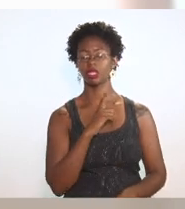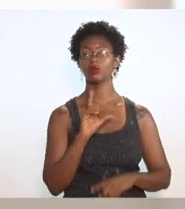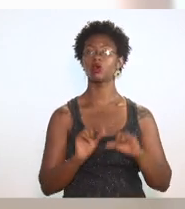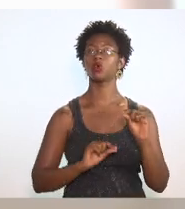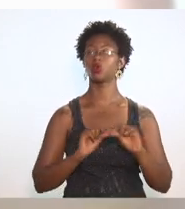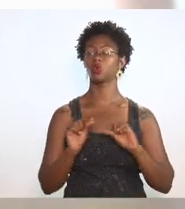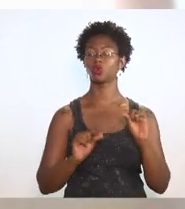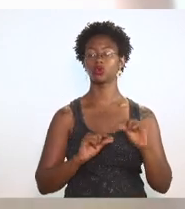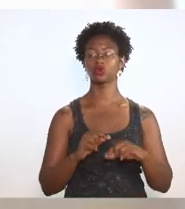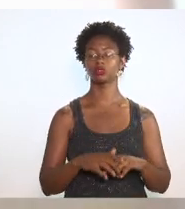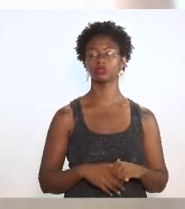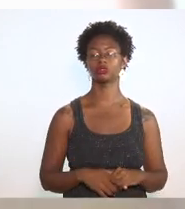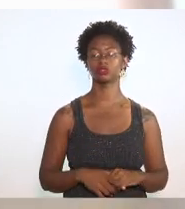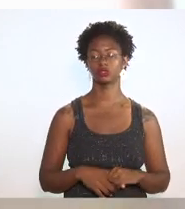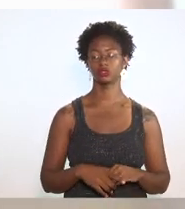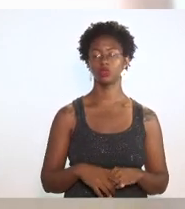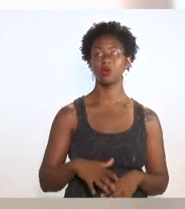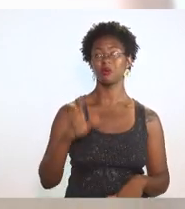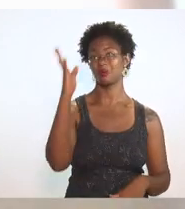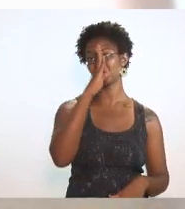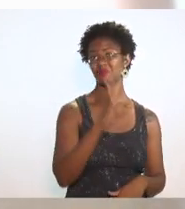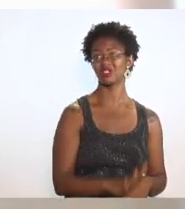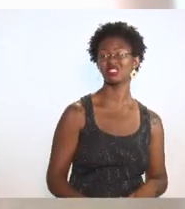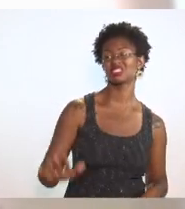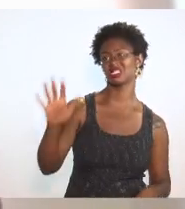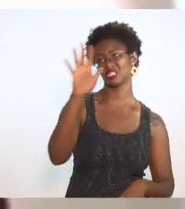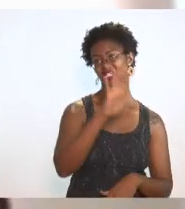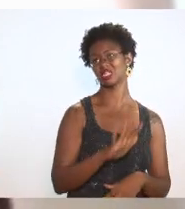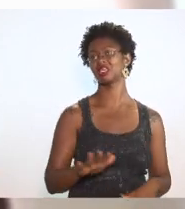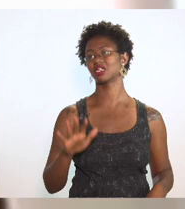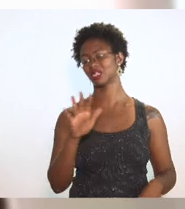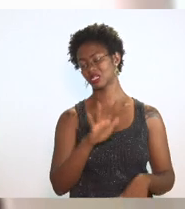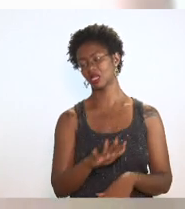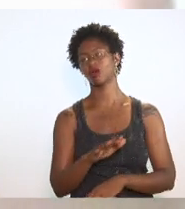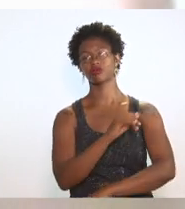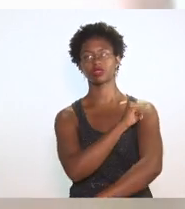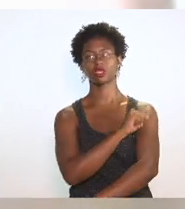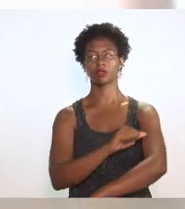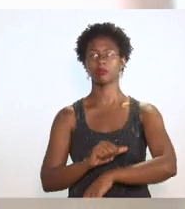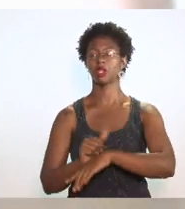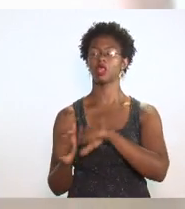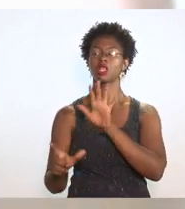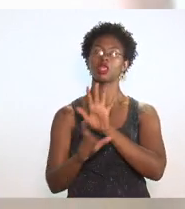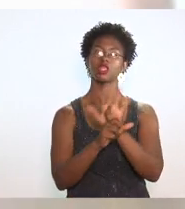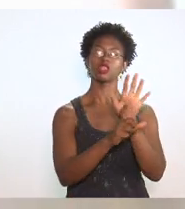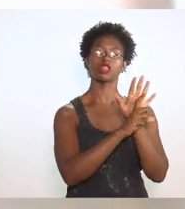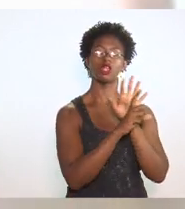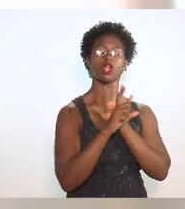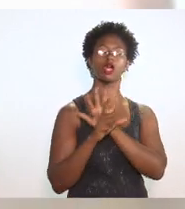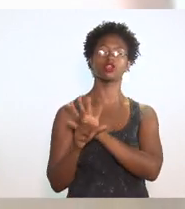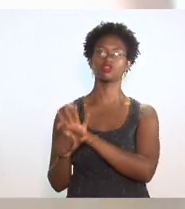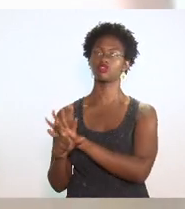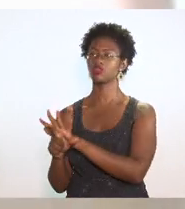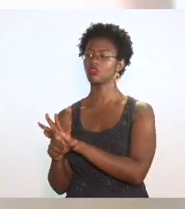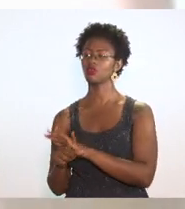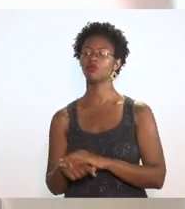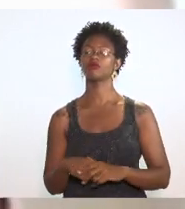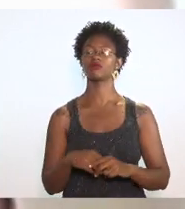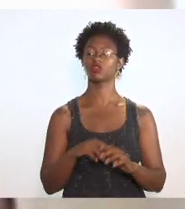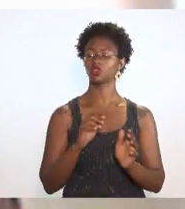em todo o Brasil, nas assembleias legislativas, quem apresenta o